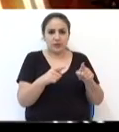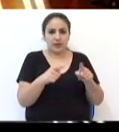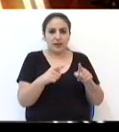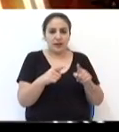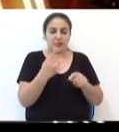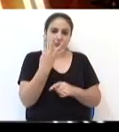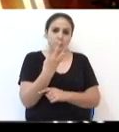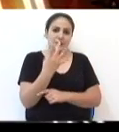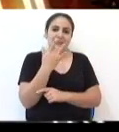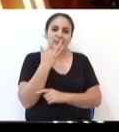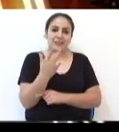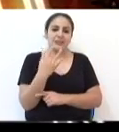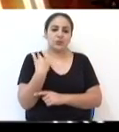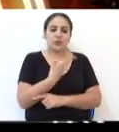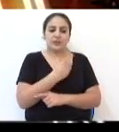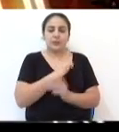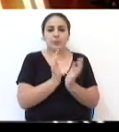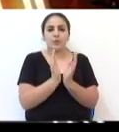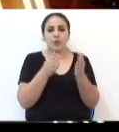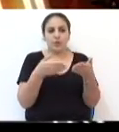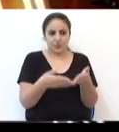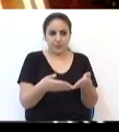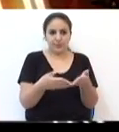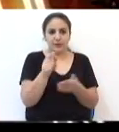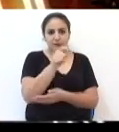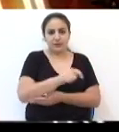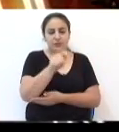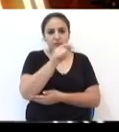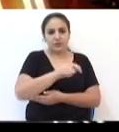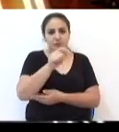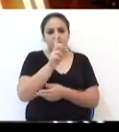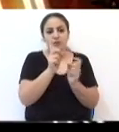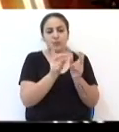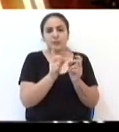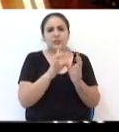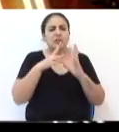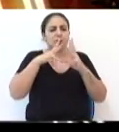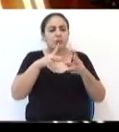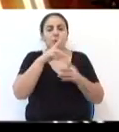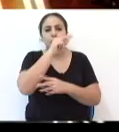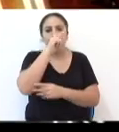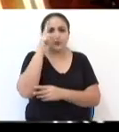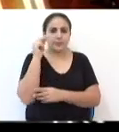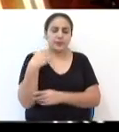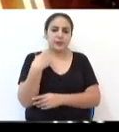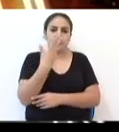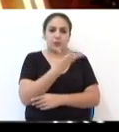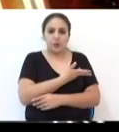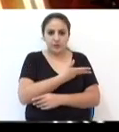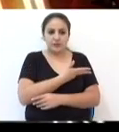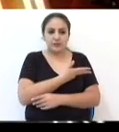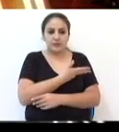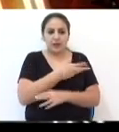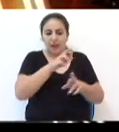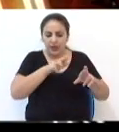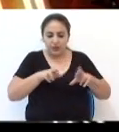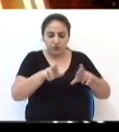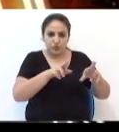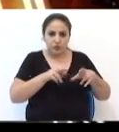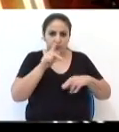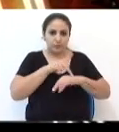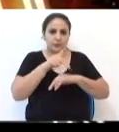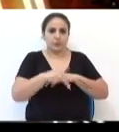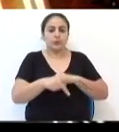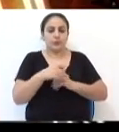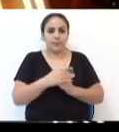16 horas nós vamos ter um fórum das ACIs, das Associações Comerciais, de todos os municípios da nossa volta de Passo